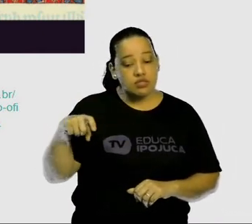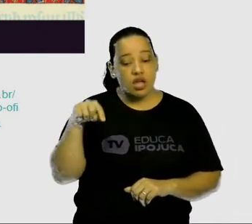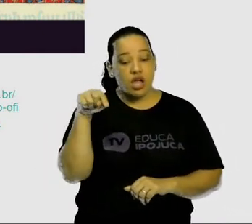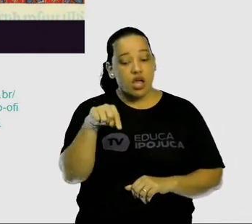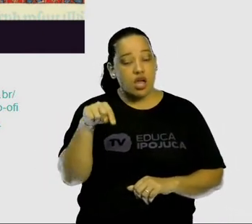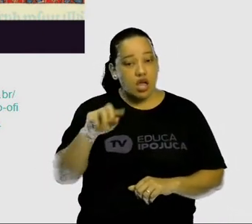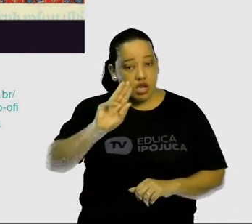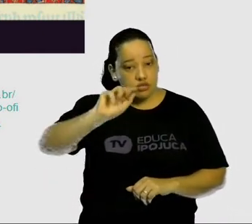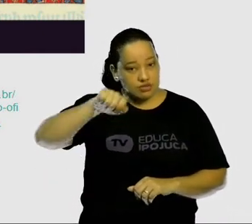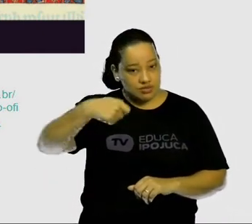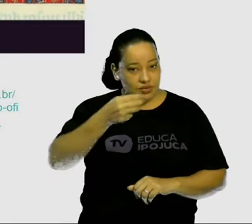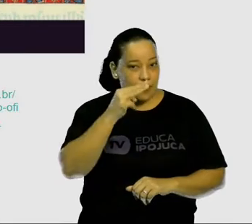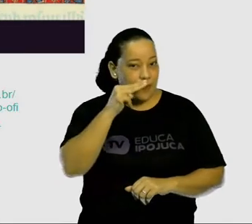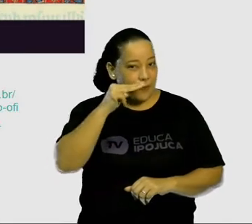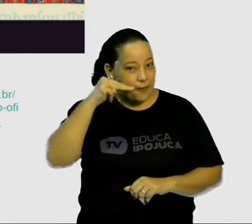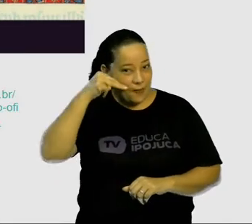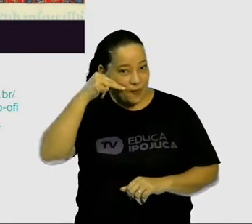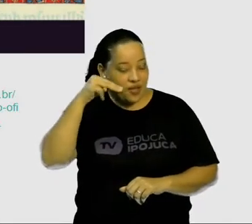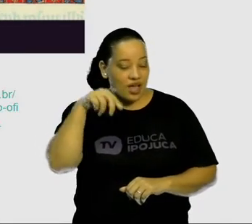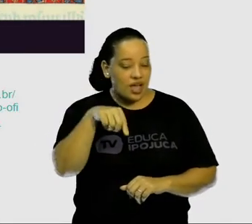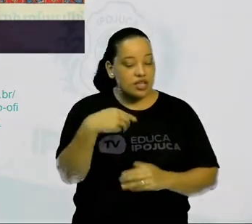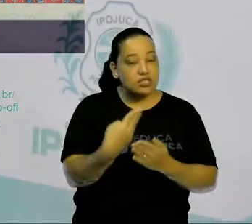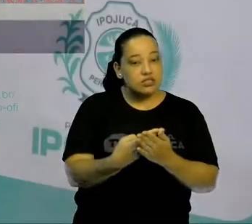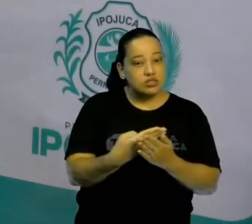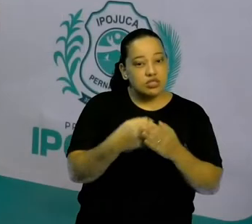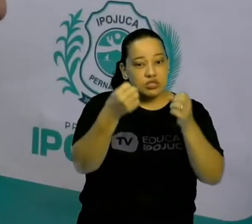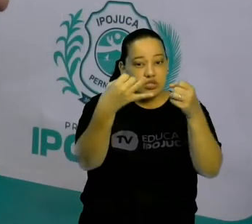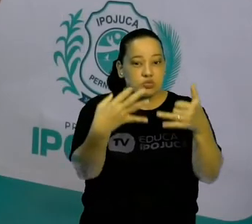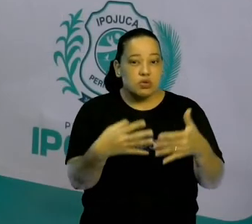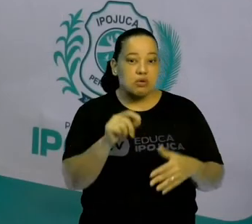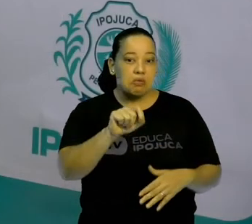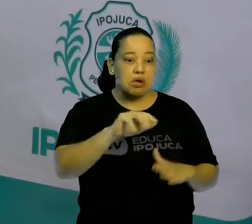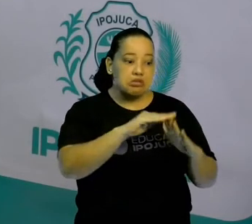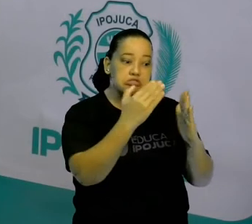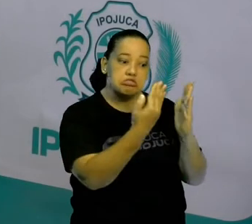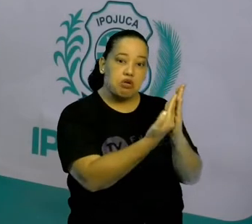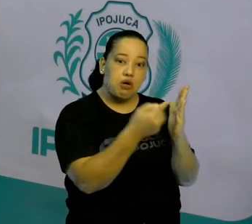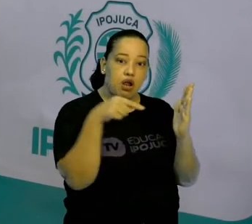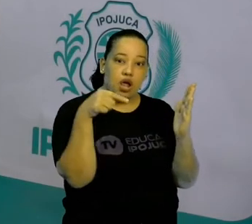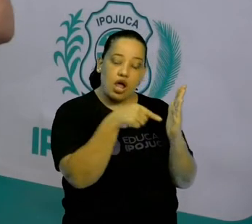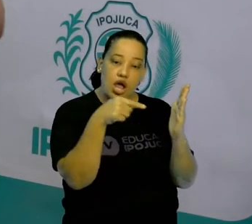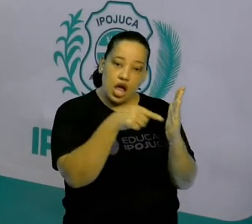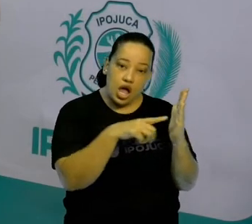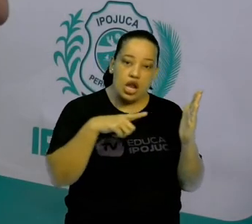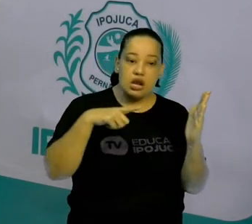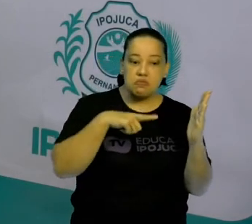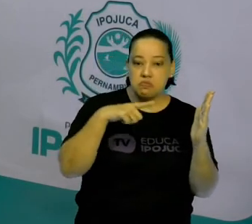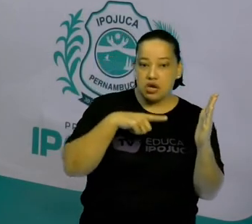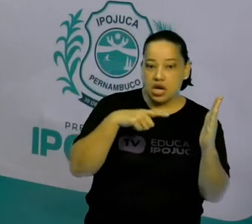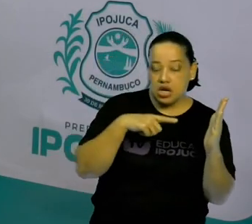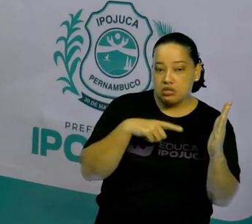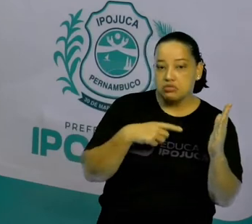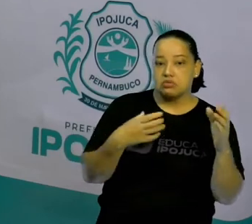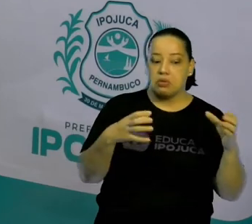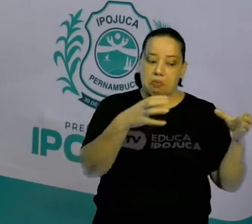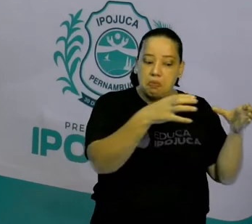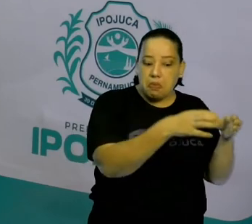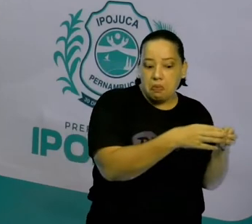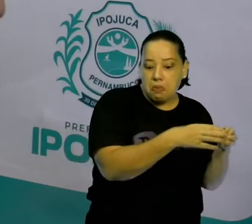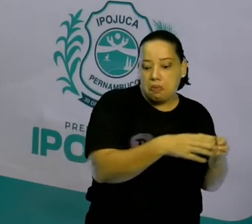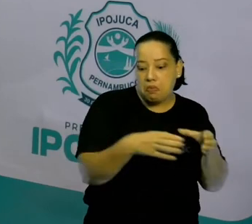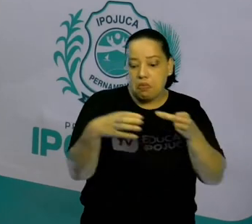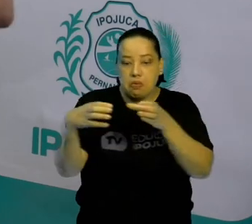materialismo? Ela dizia que a história era a história da luta de classes. Era a luta de classes que